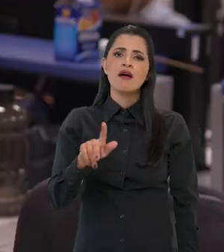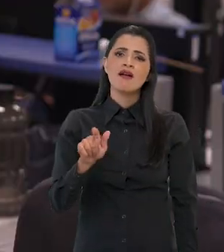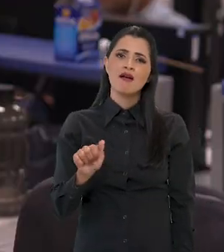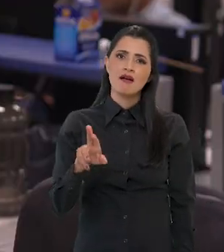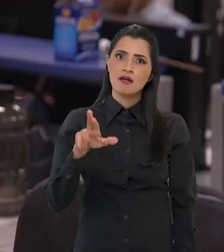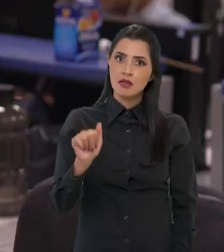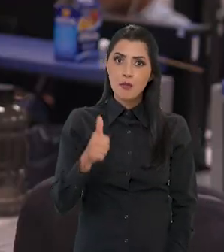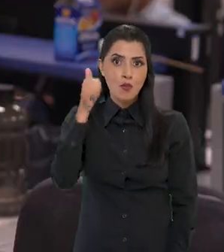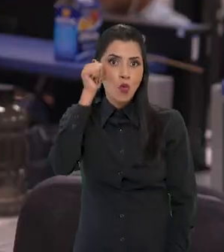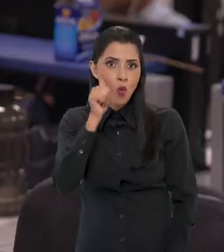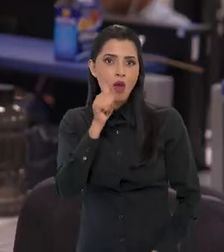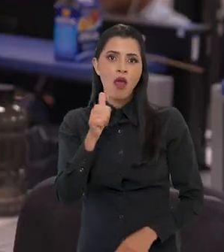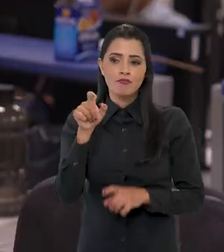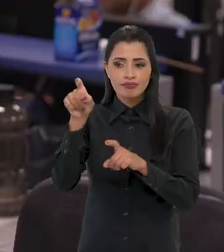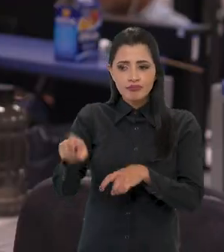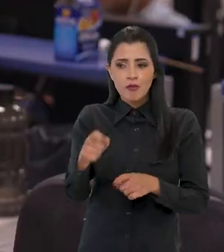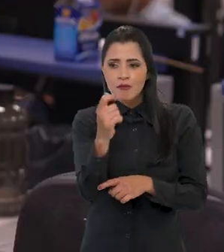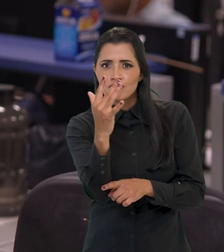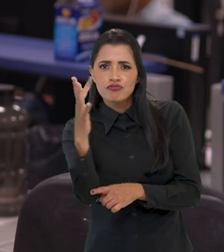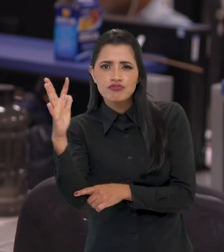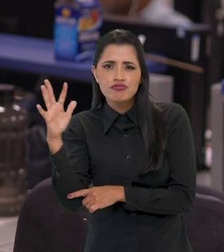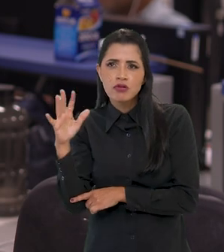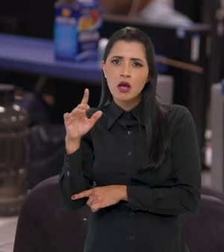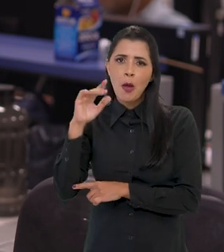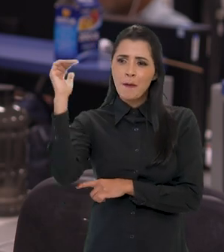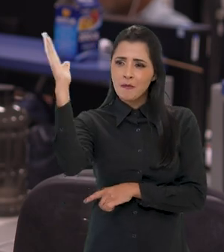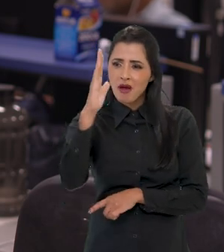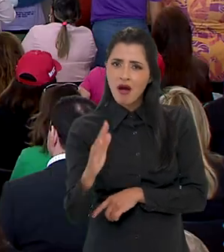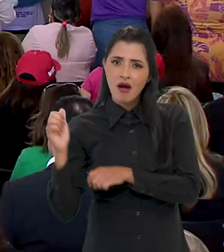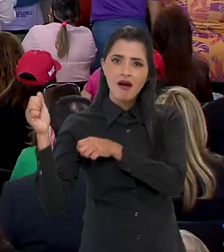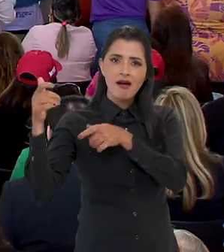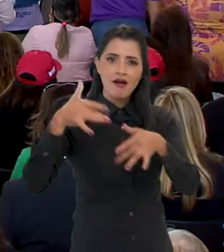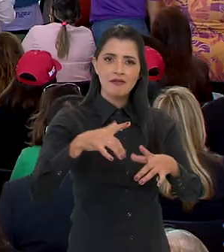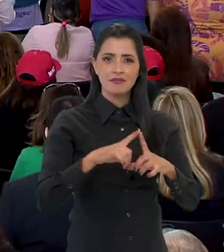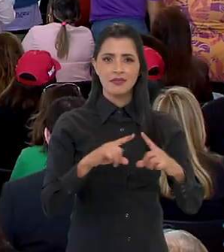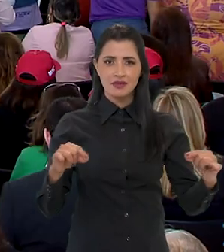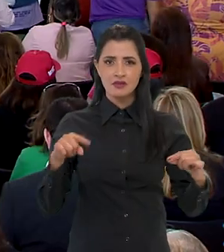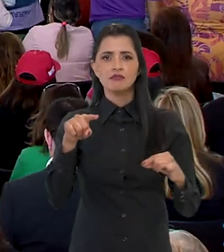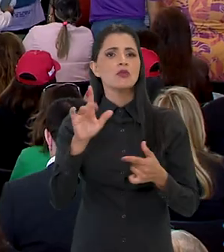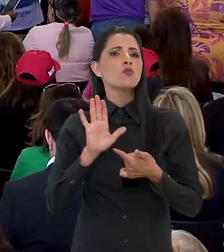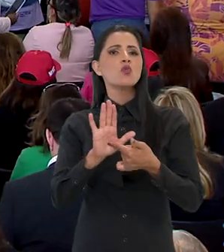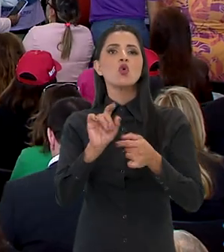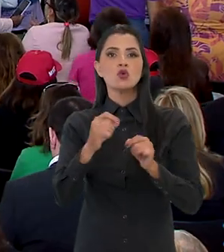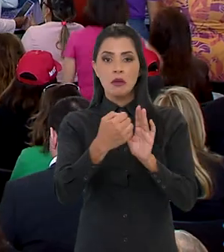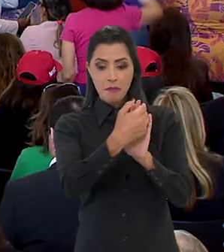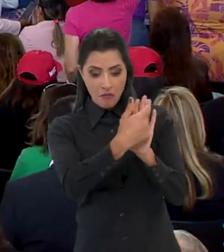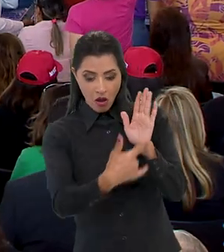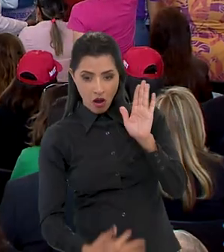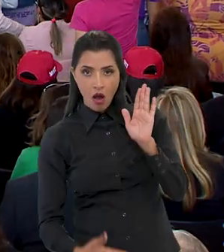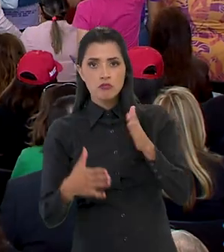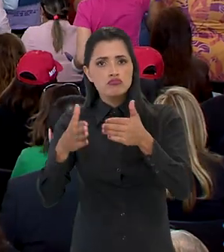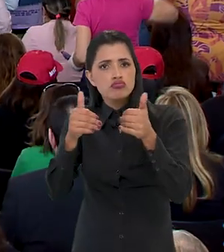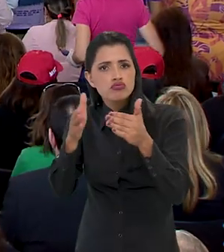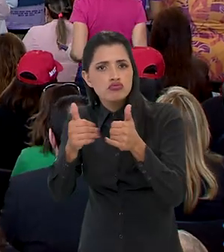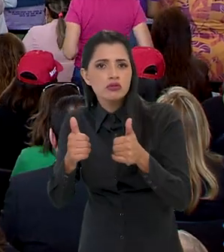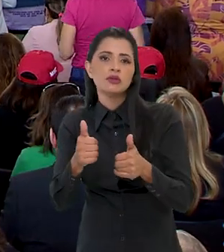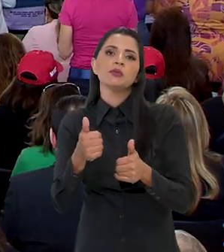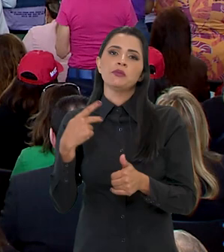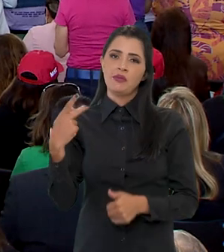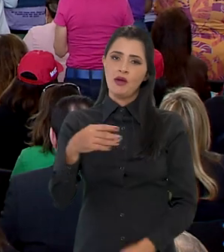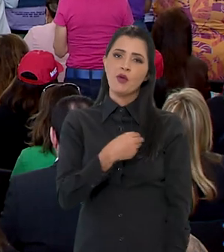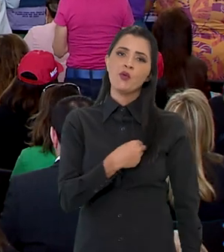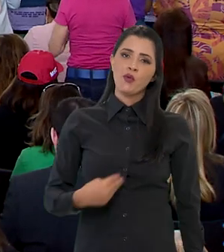Margaridas. Mulheres do campo e da floresta de todo o país estão em Brasília. Elas apresentam uma lista de